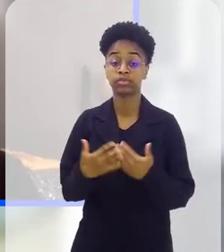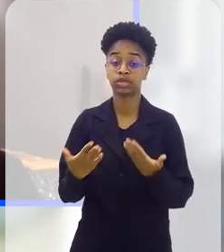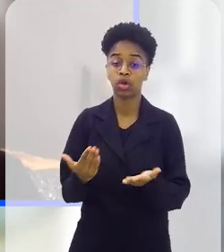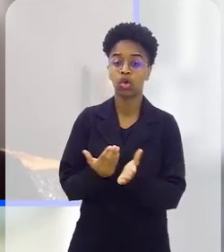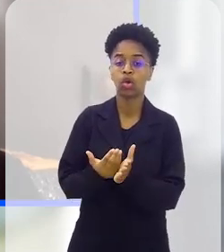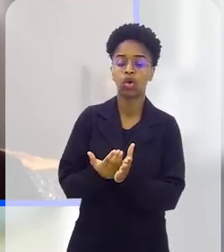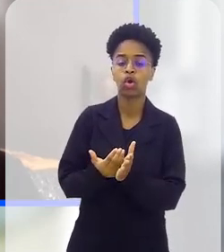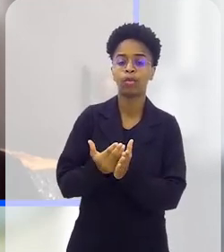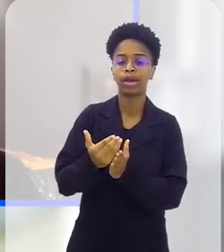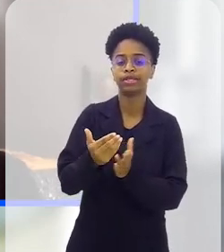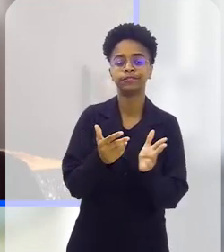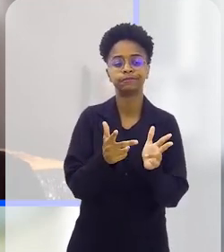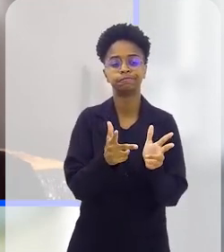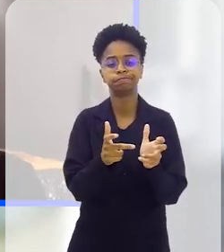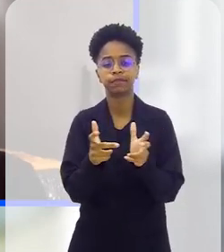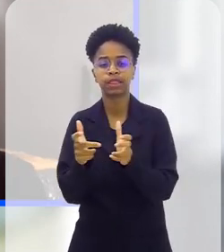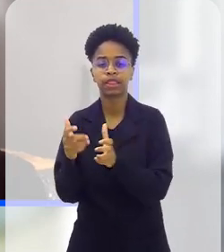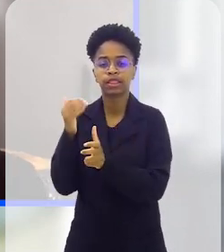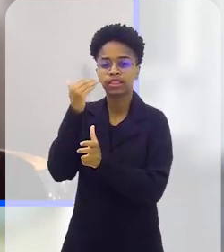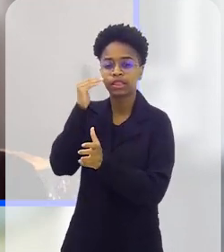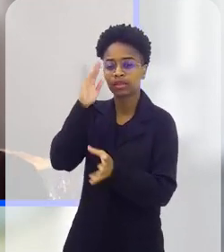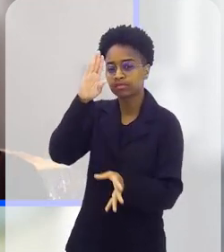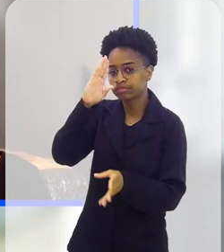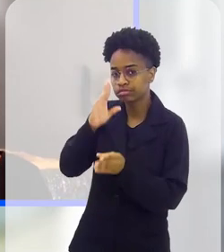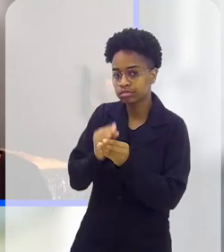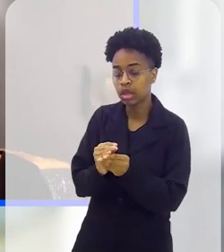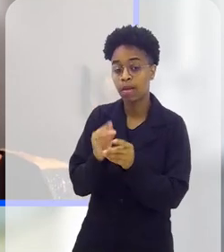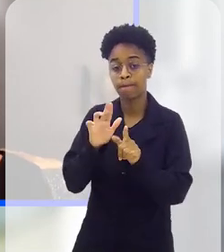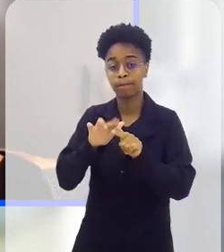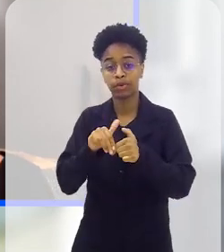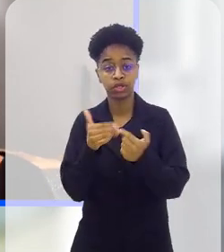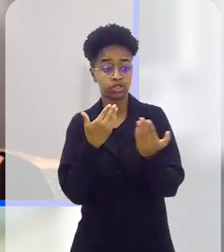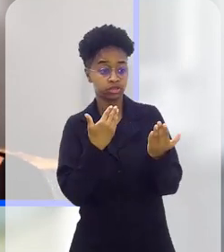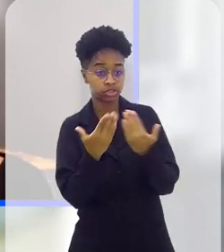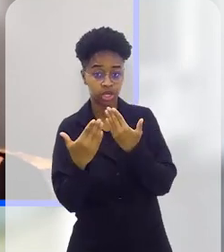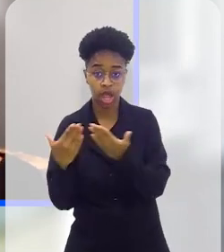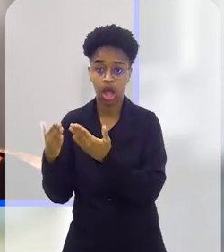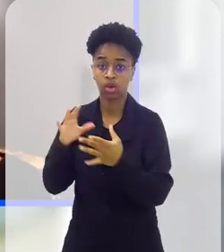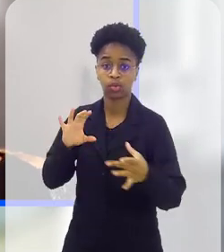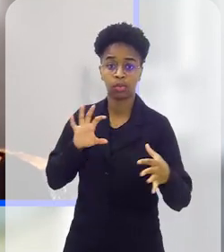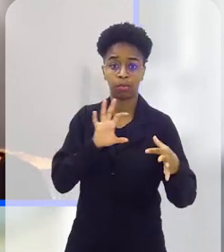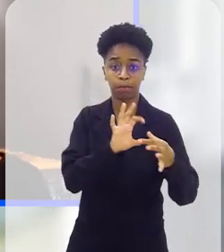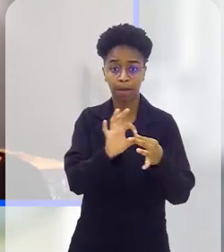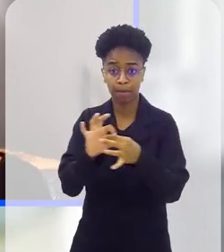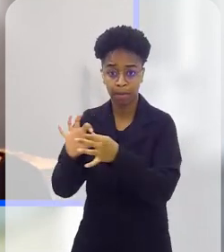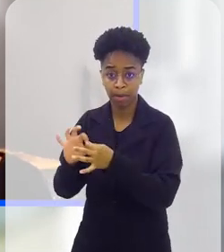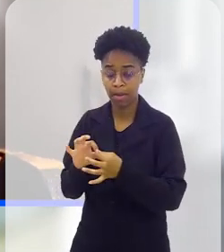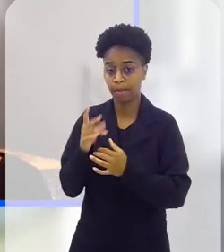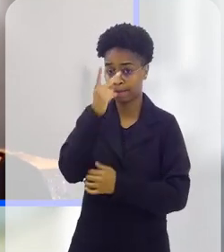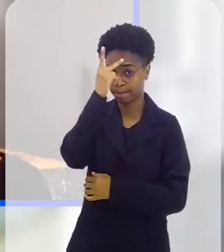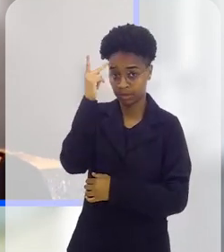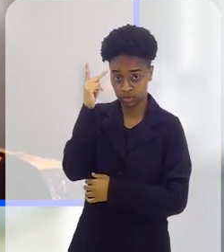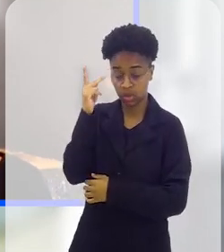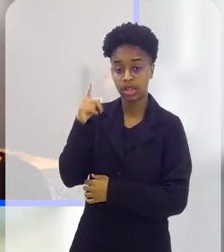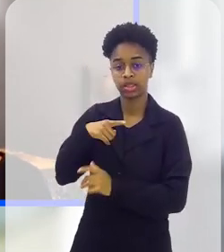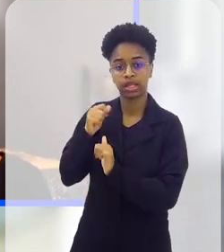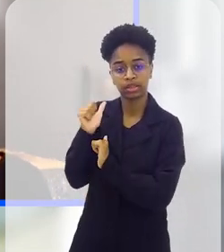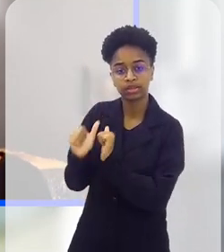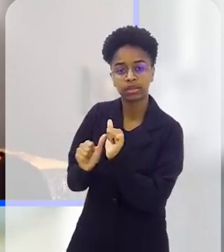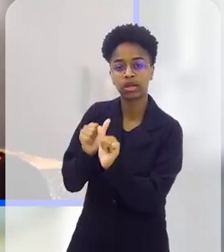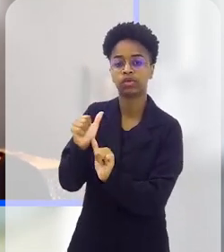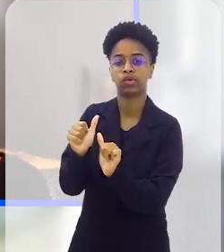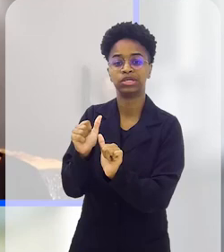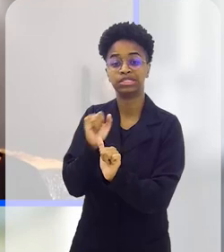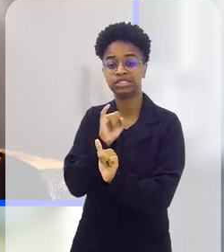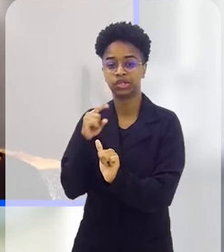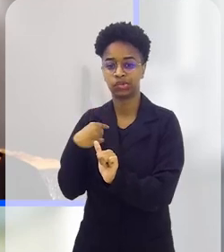E começa o entendimento em síntese que é a partir do diálogo e da conexão entre as pessoas que a transformação